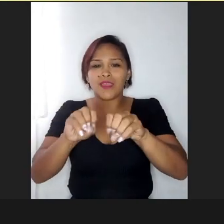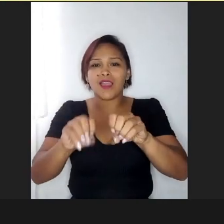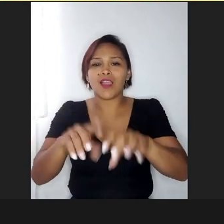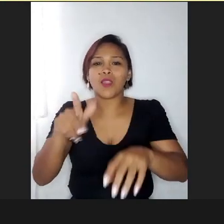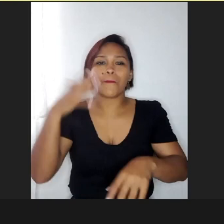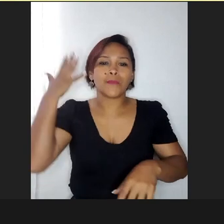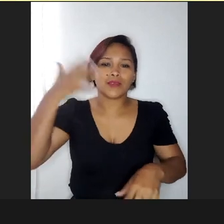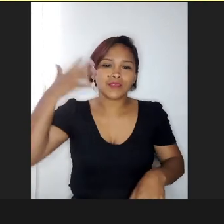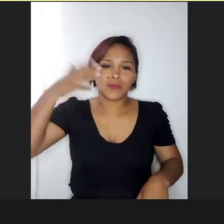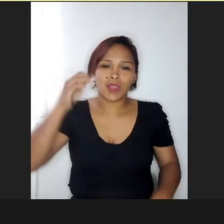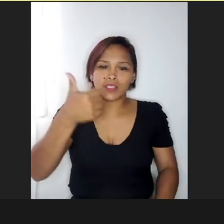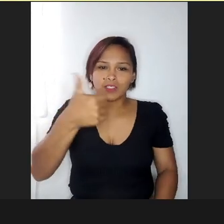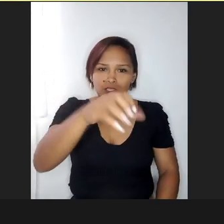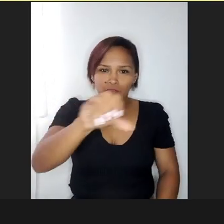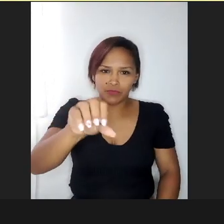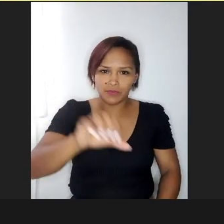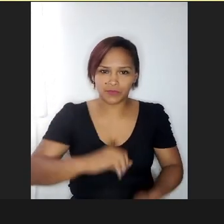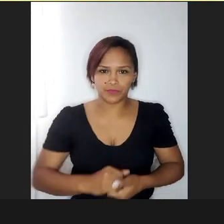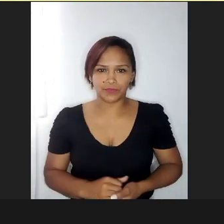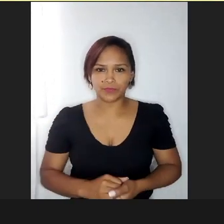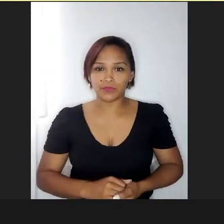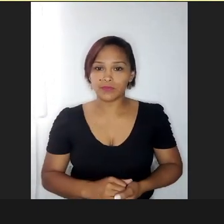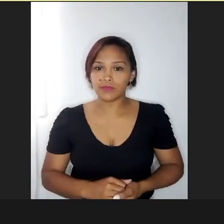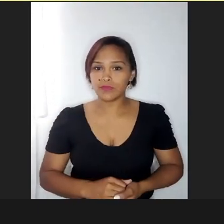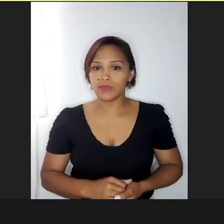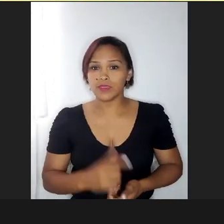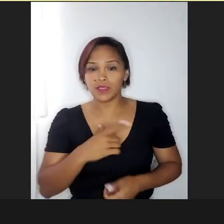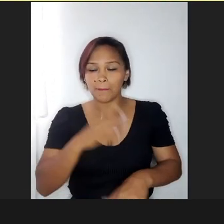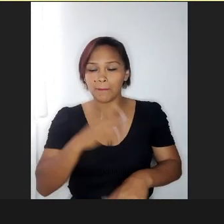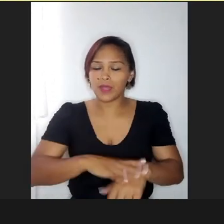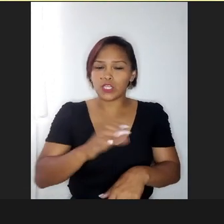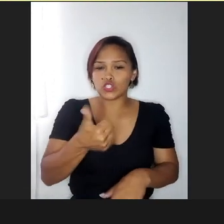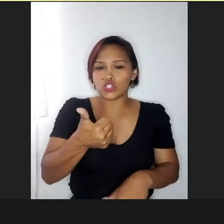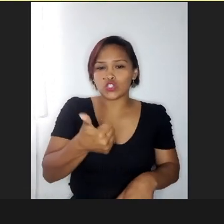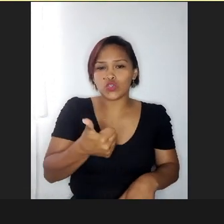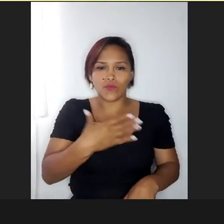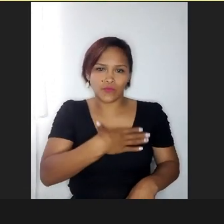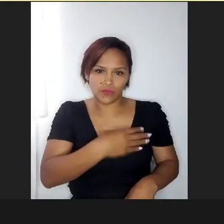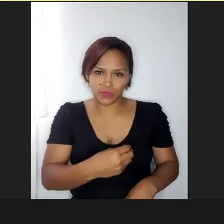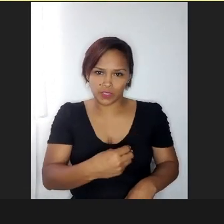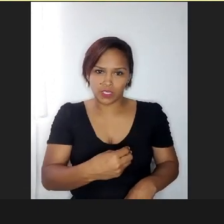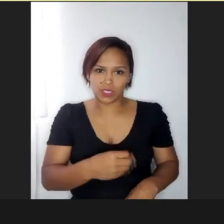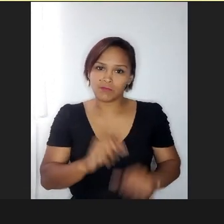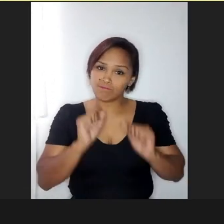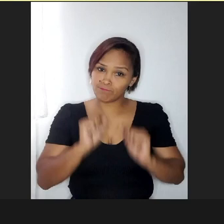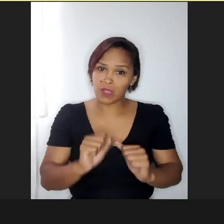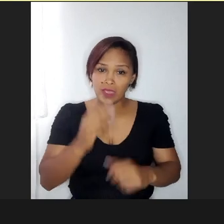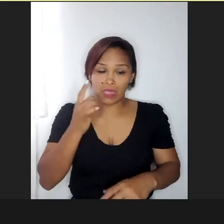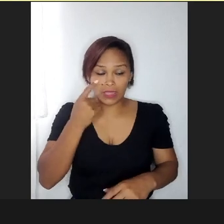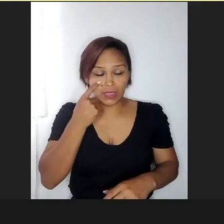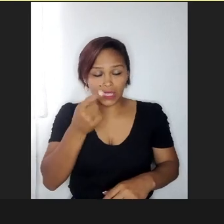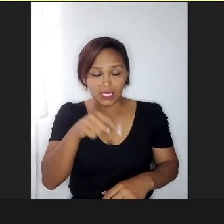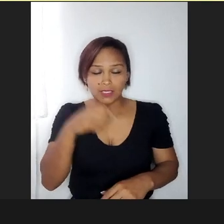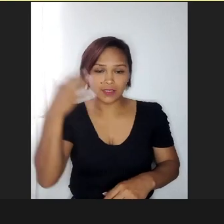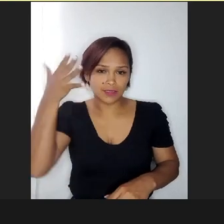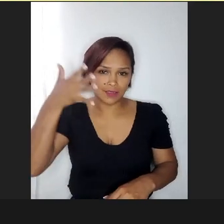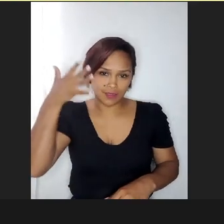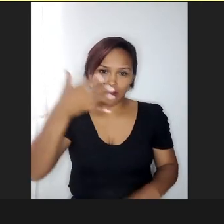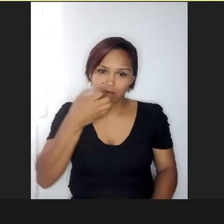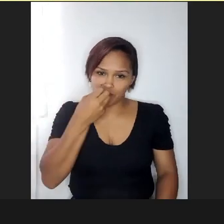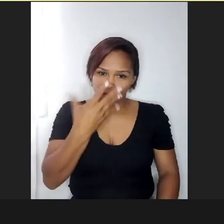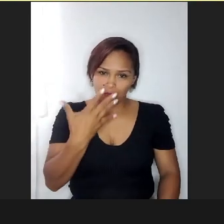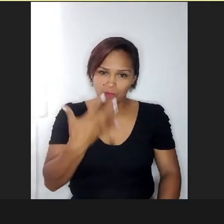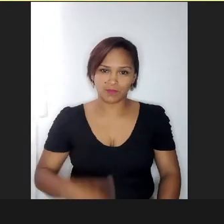pra essa próxima. Então, quem tem mais de um filho aí, acho que também vai ser bem, bem interessante.